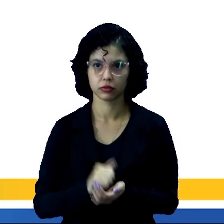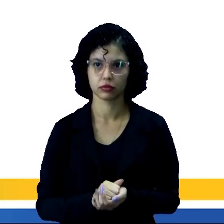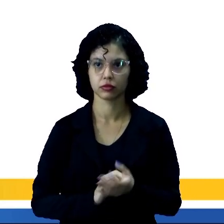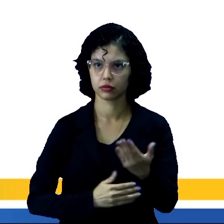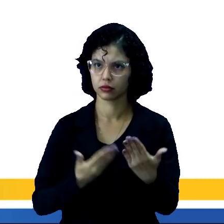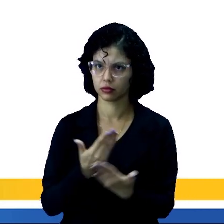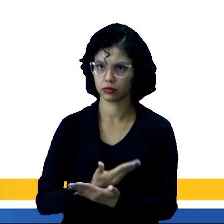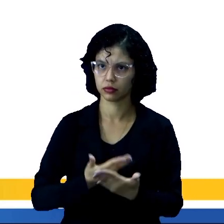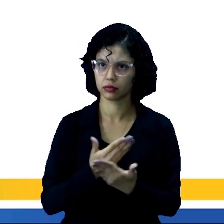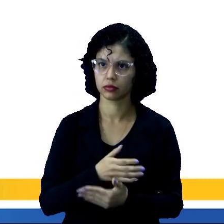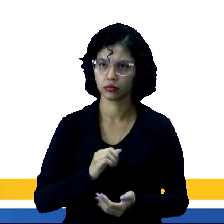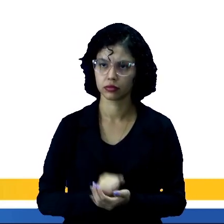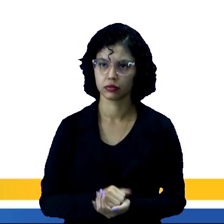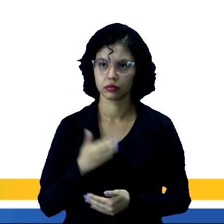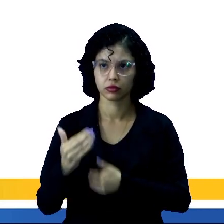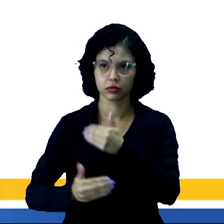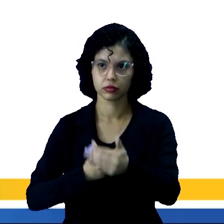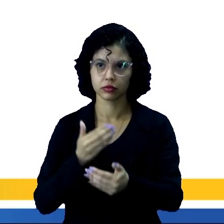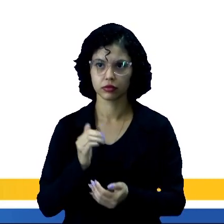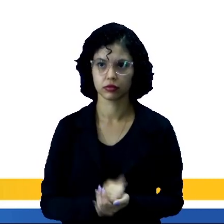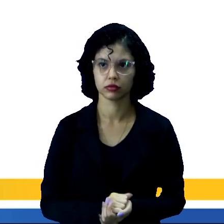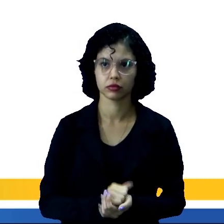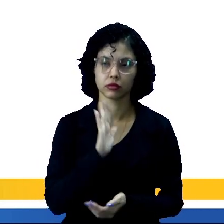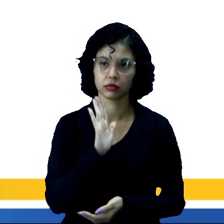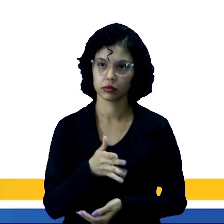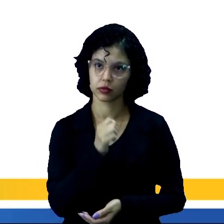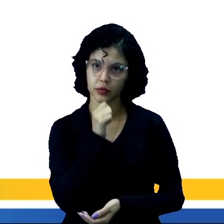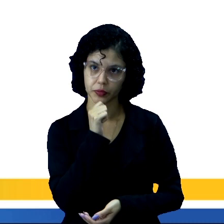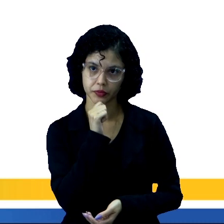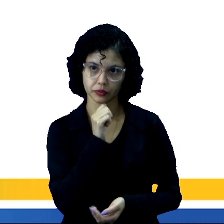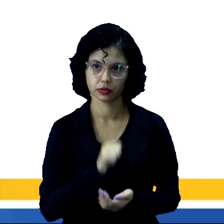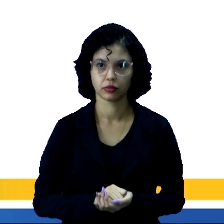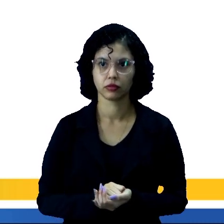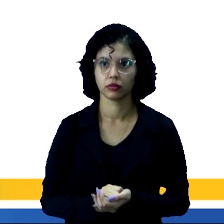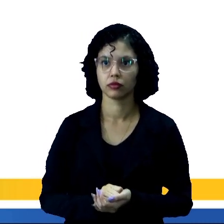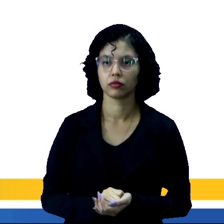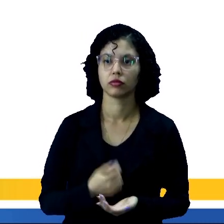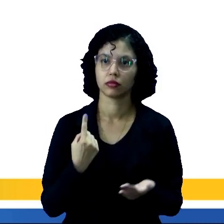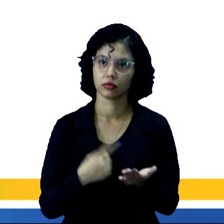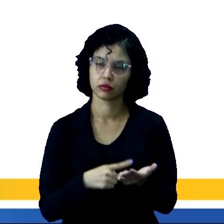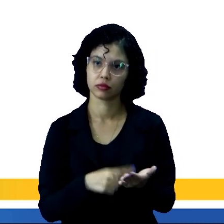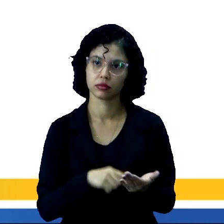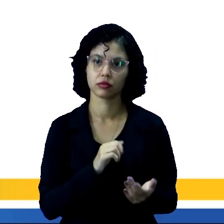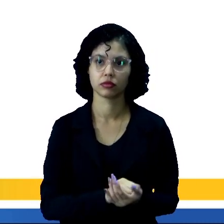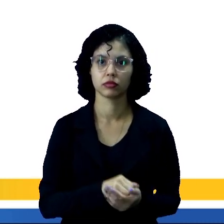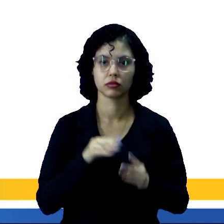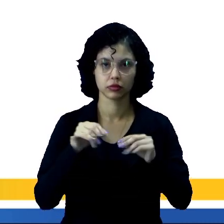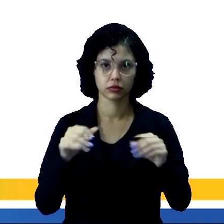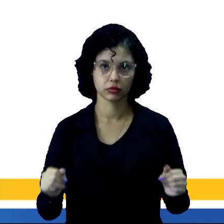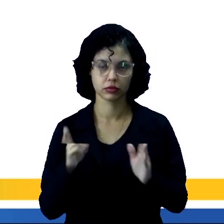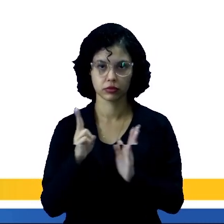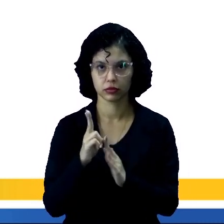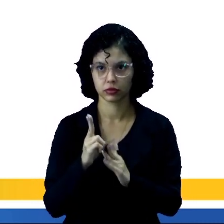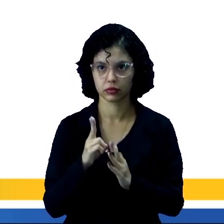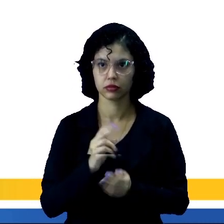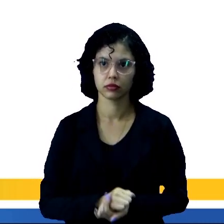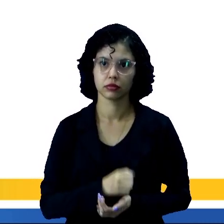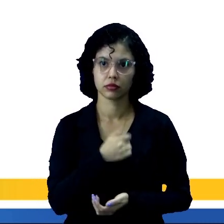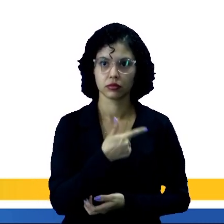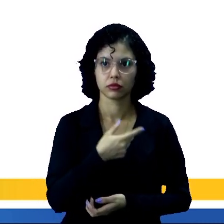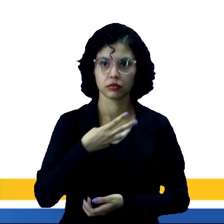tratam de áreas cujos processos já são, né? Homologadas e são consideradas terras indígenas. Porém,